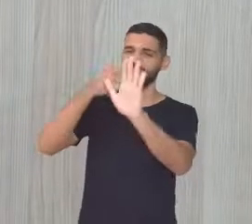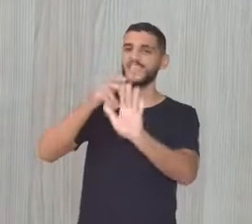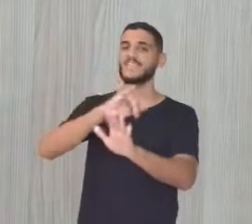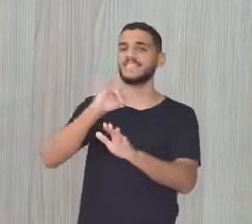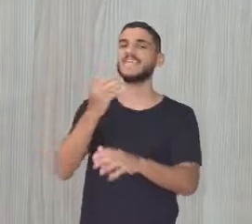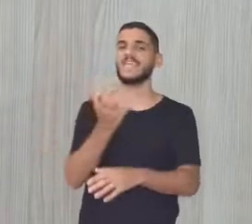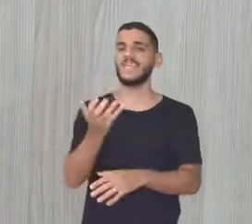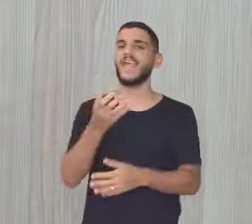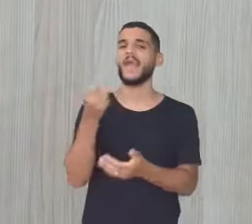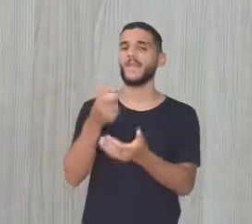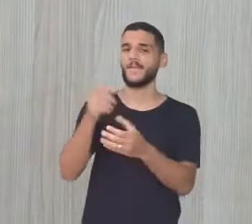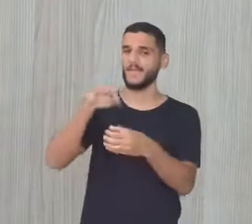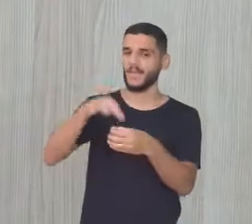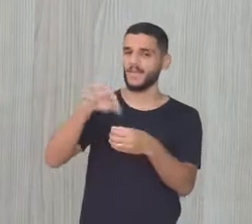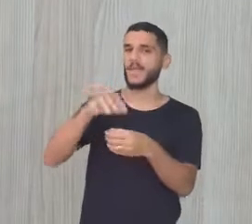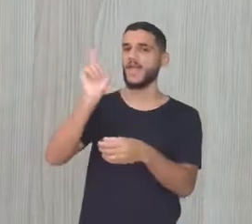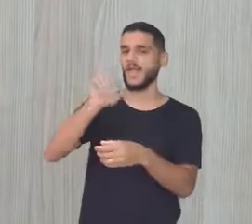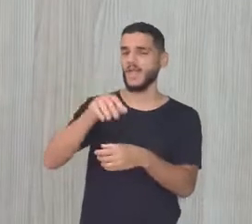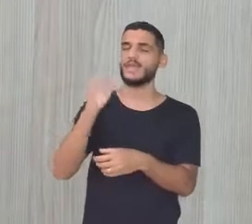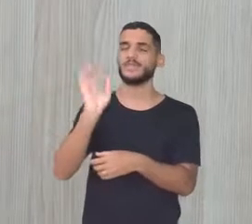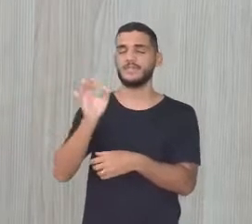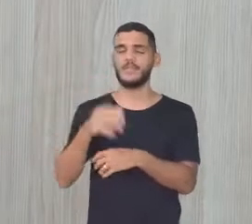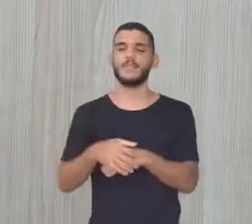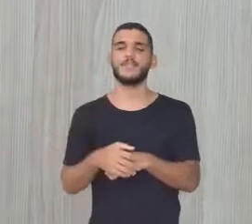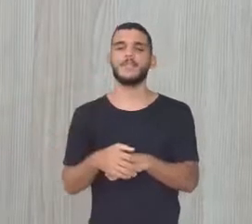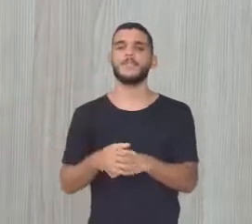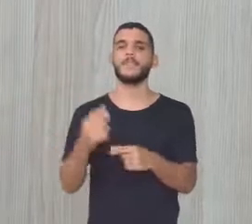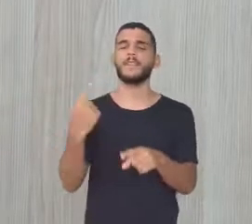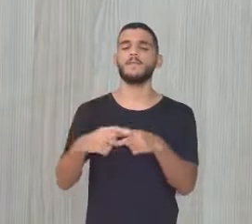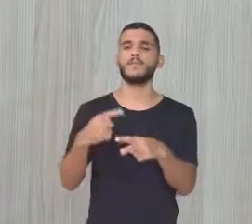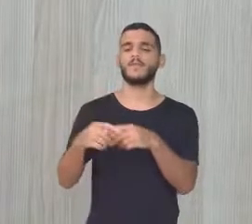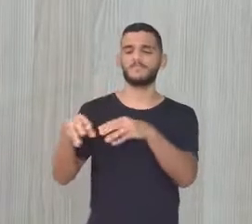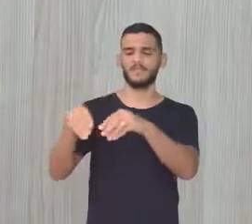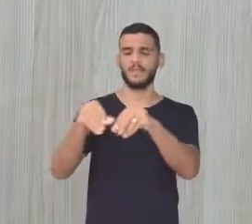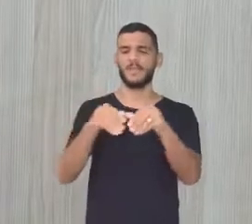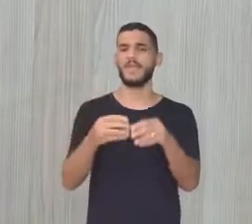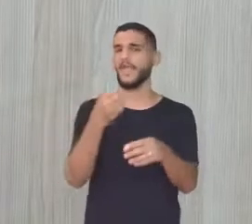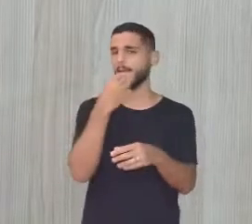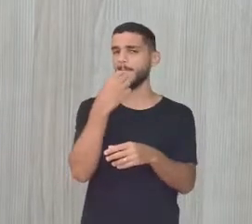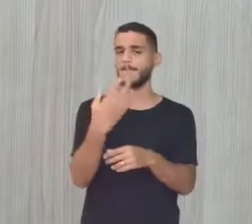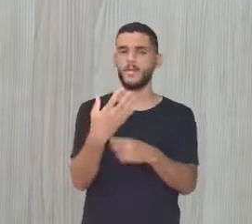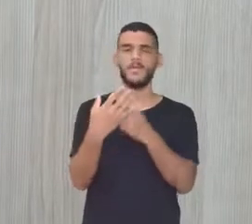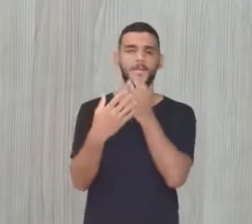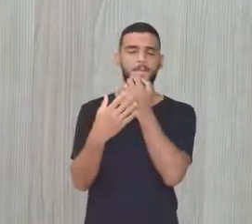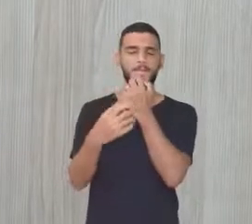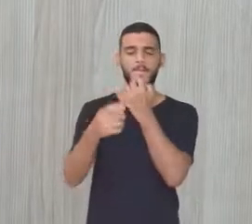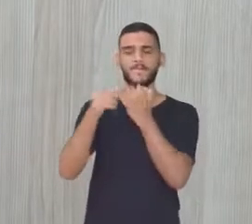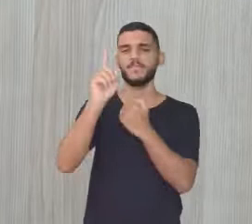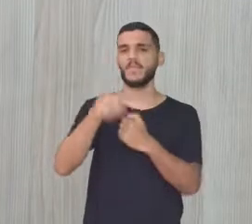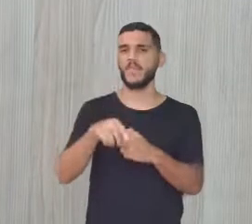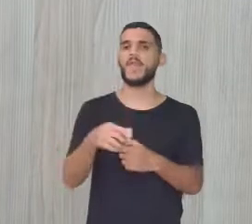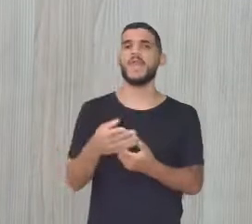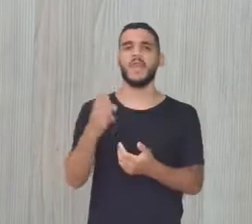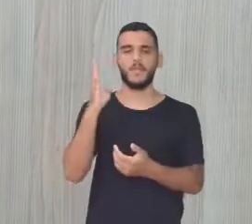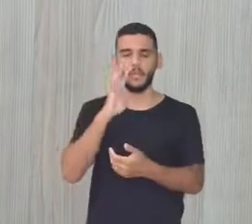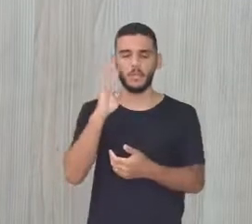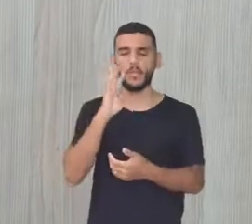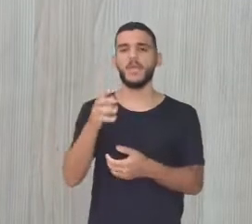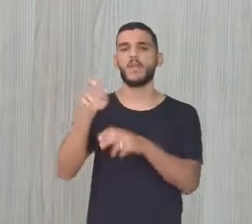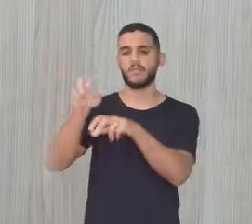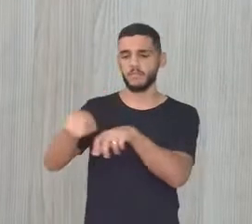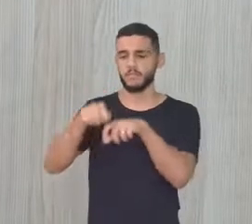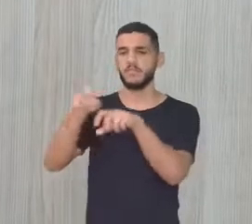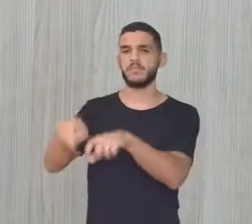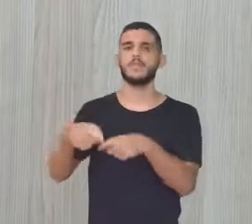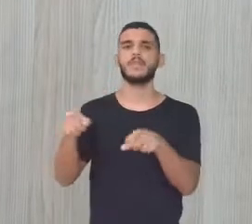Porque lá é certo, viu Como a terra é vulcânica Então é um terreno bastante fértil Bom para a agricultura